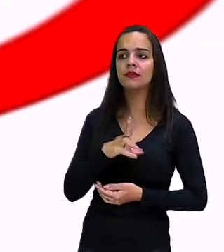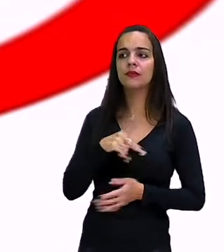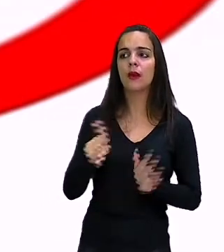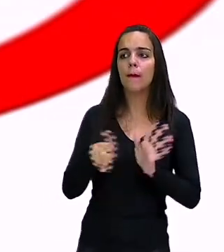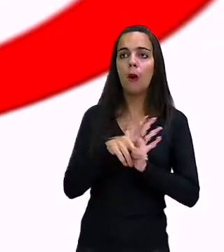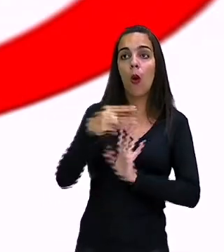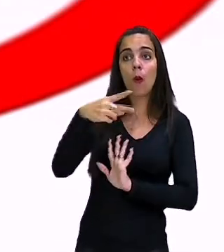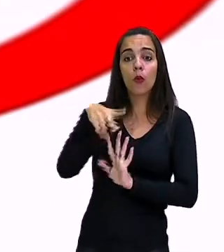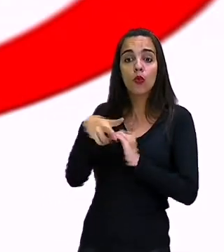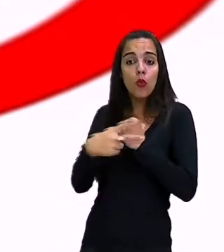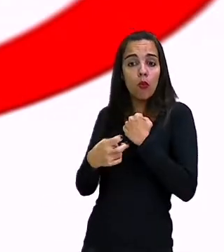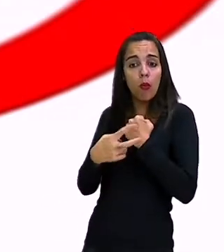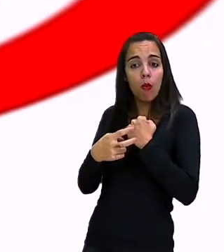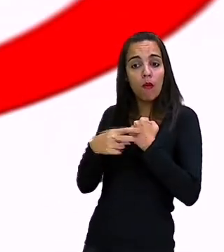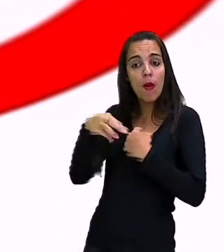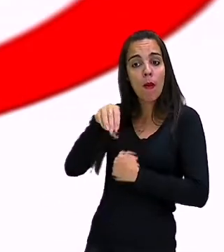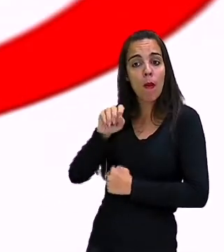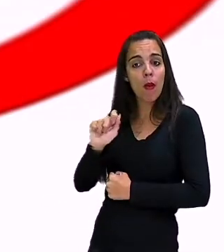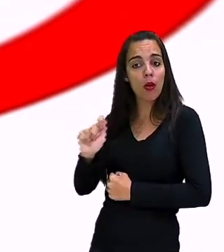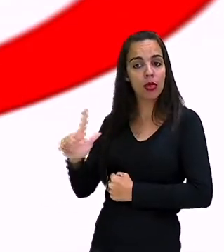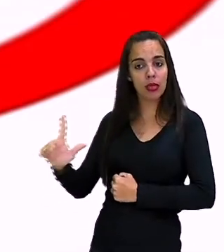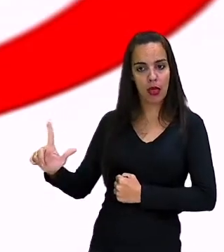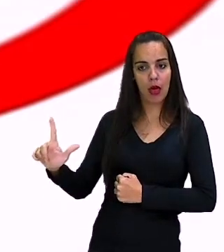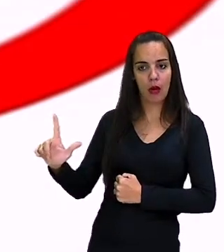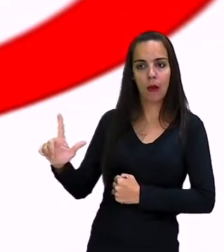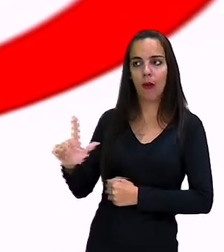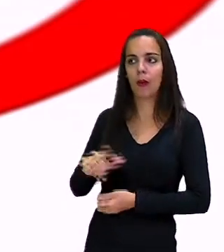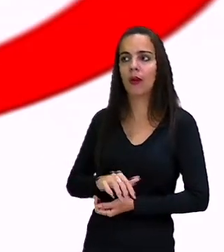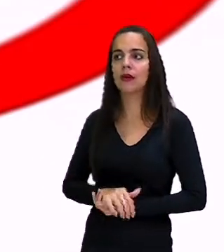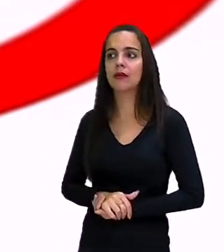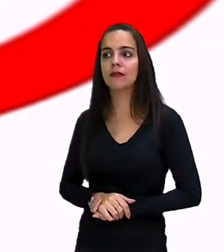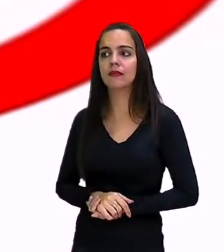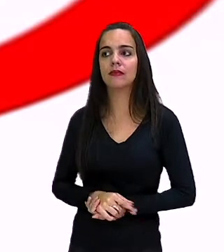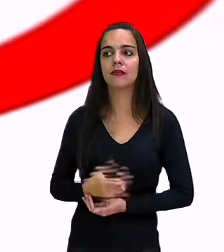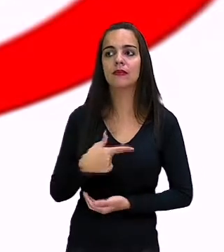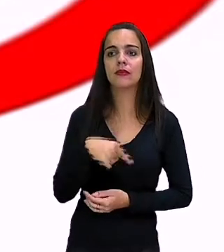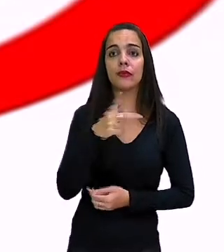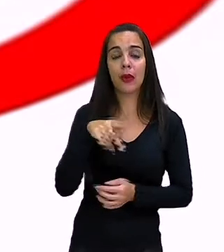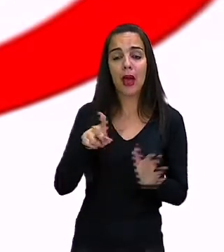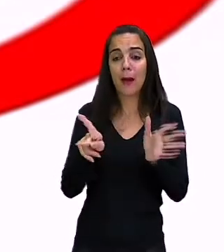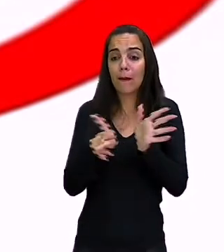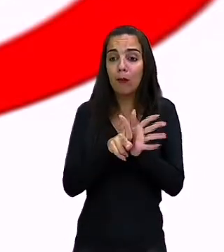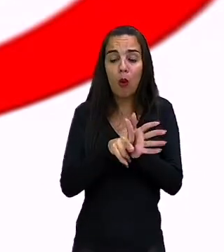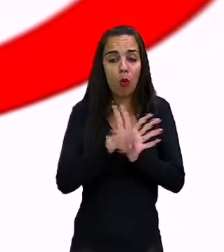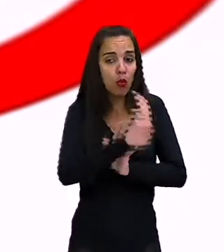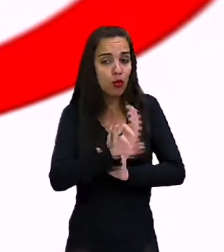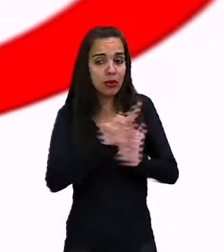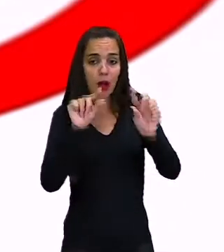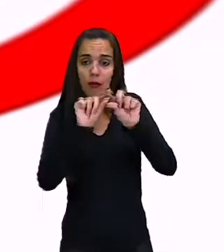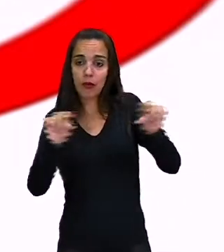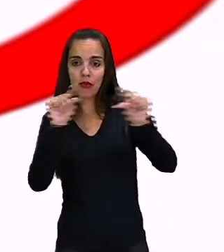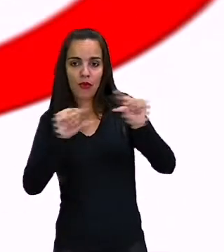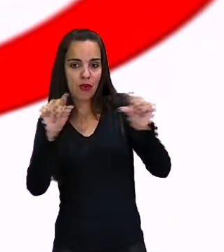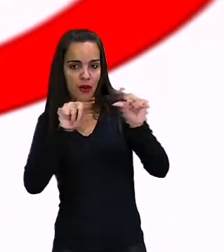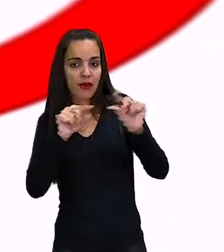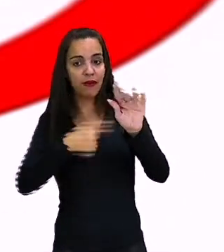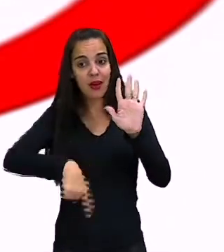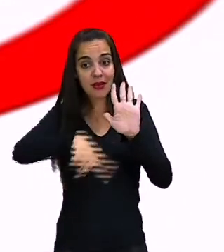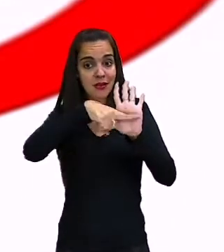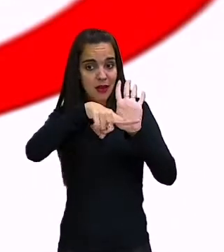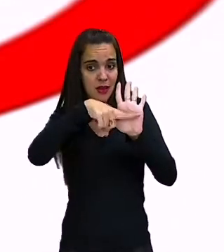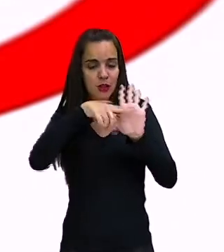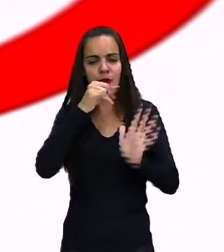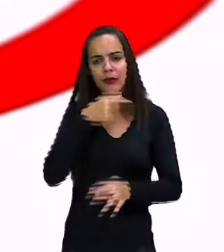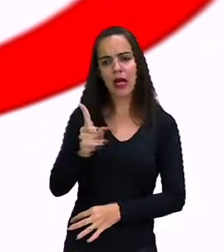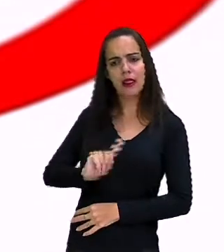doesn't, didn't, want, para as frases negativas, ok? Observe esse exemplo aqui